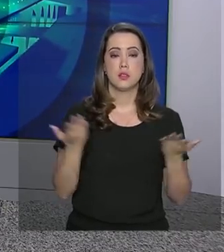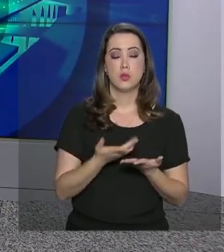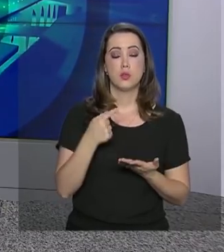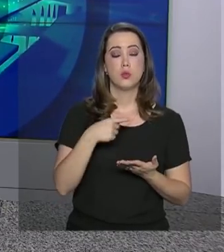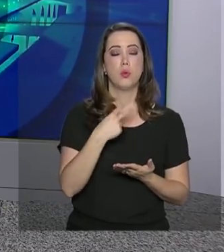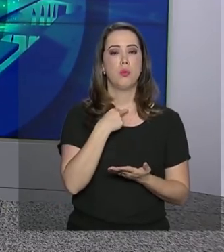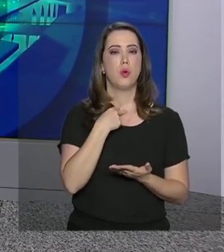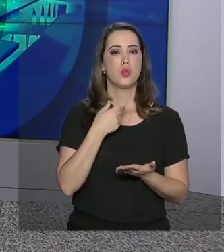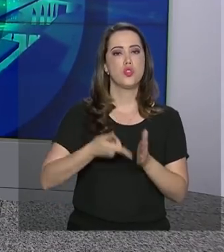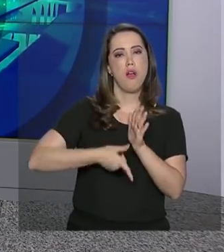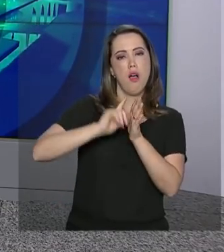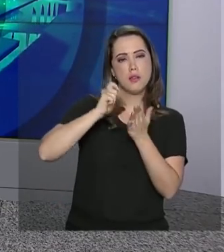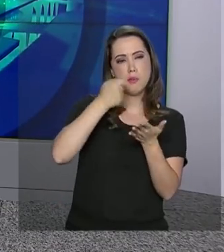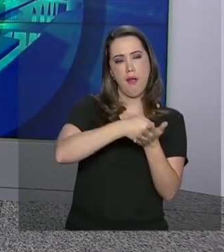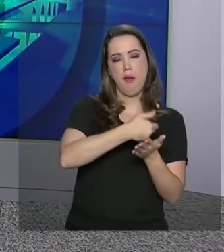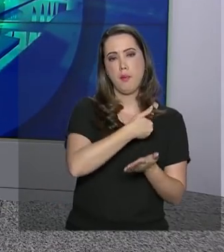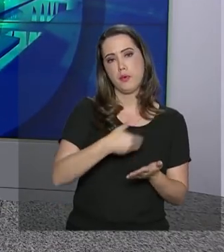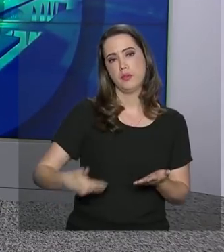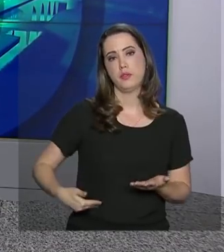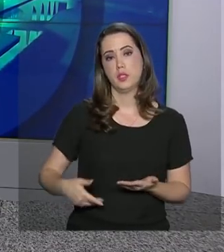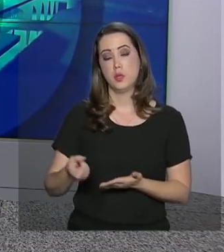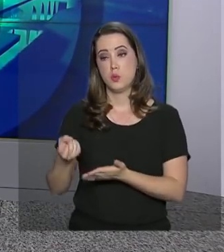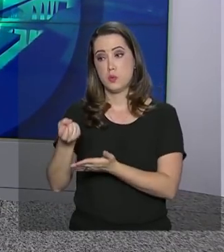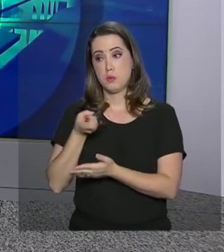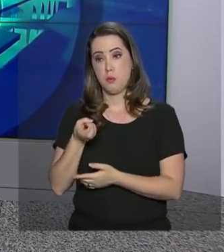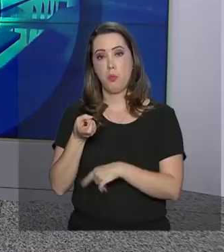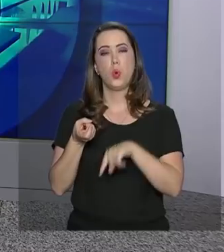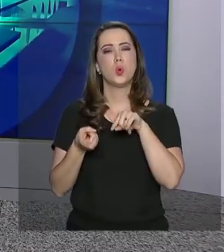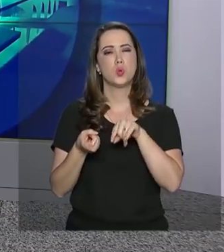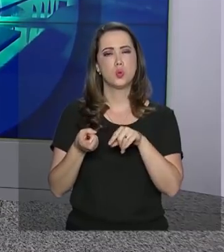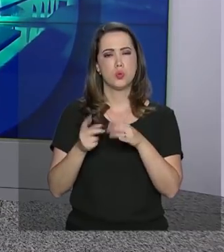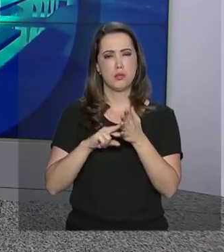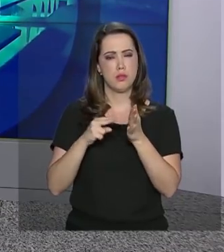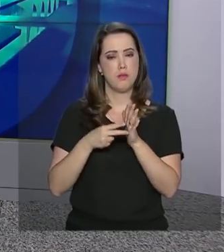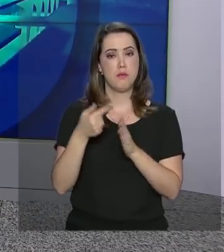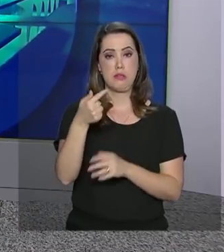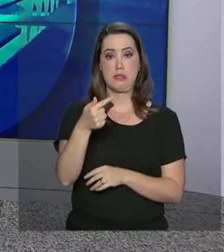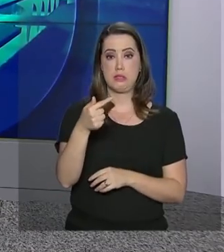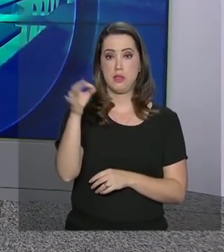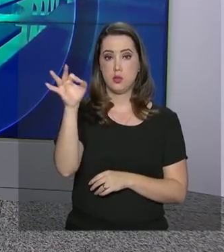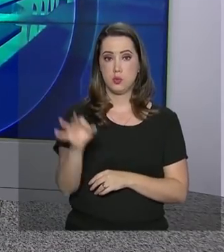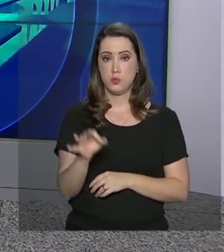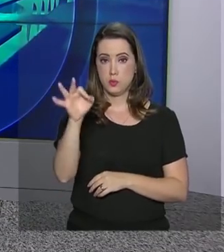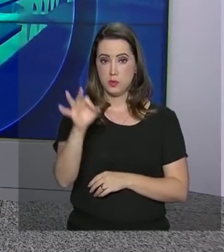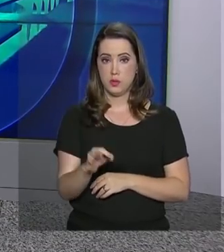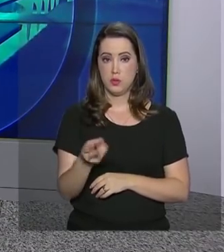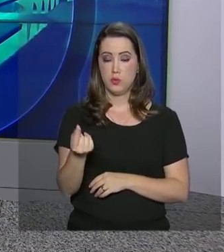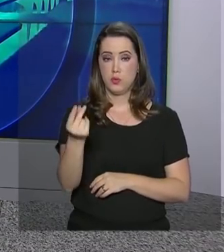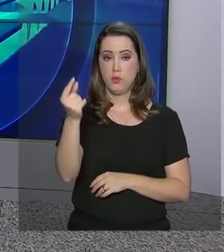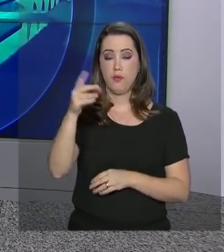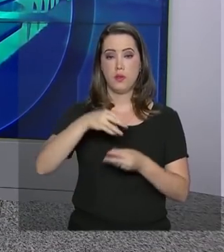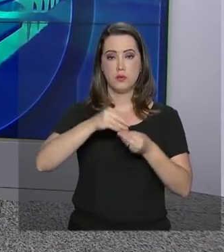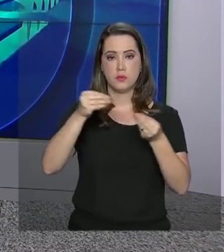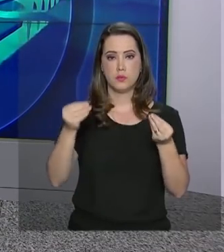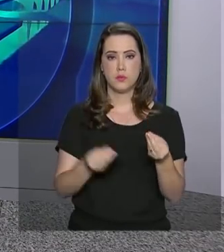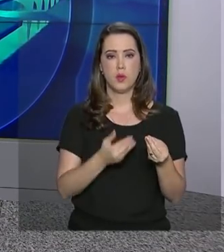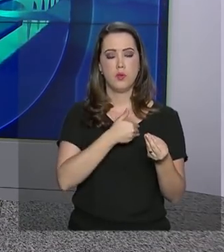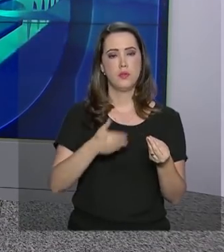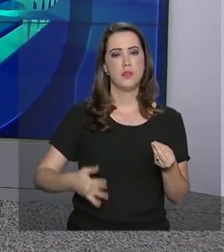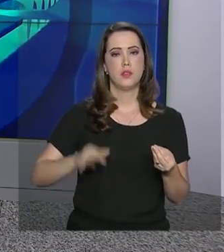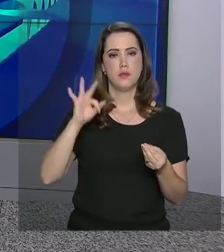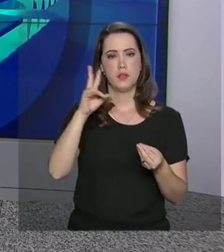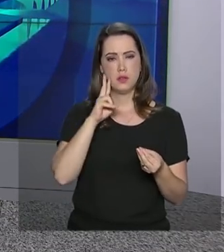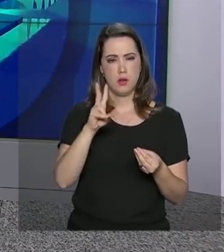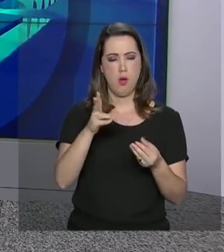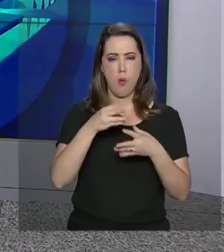aos cofres públicos. Os tributos cobrados representam cerca de 7% do valor das passagens. A decisão do governo federal foi